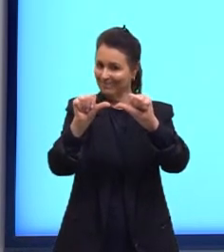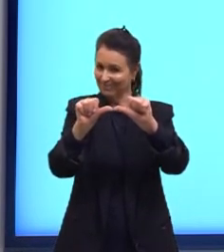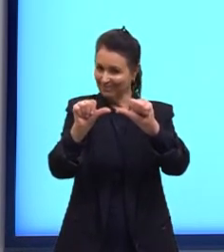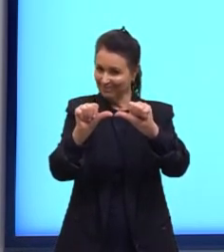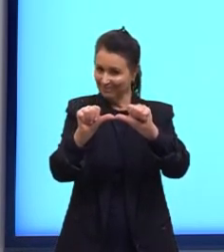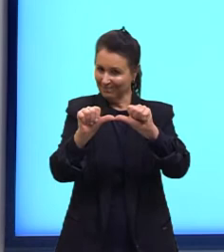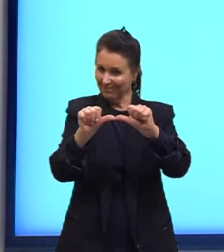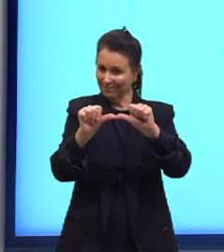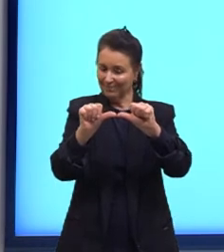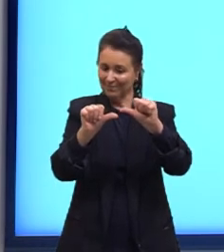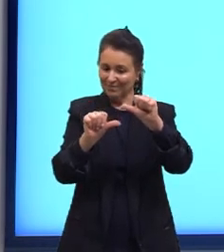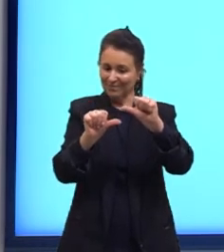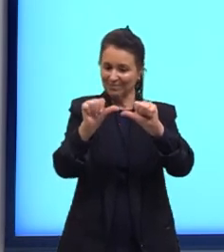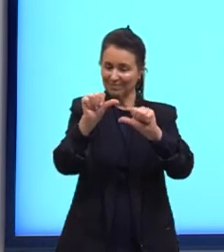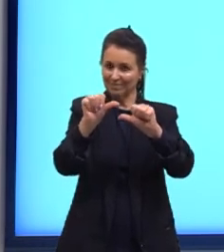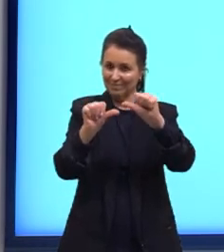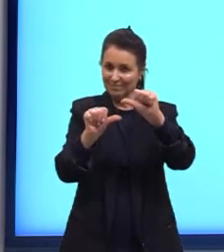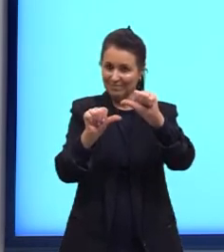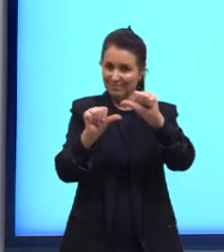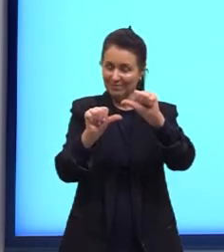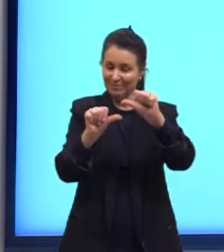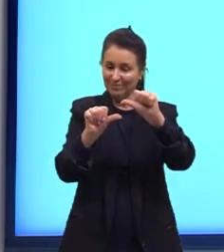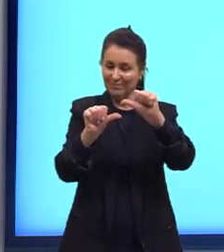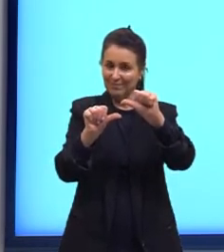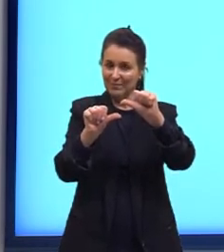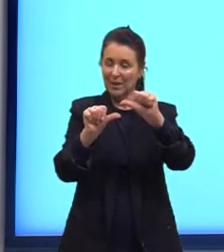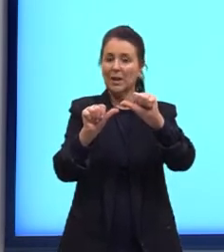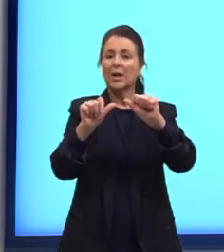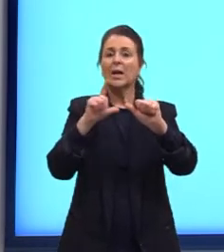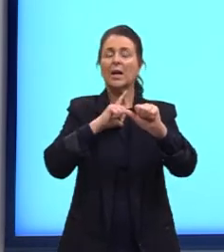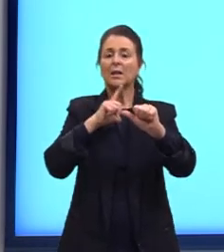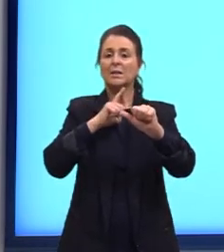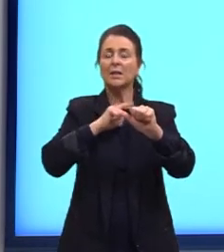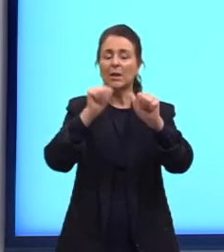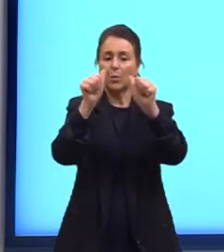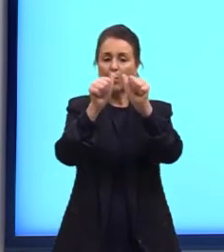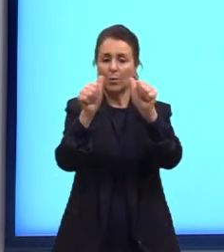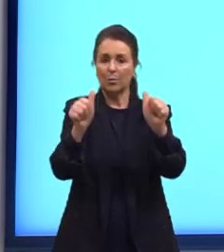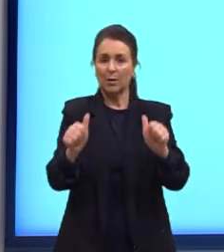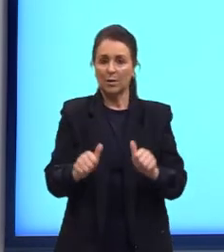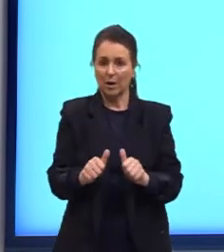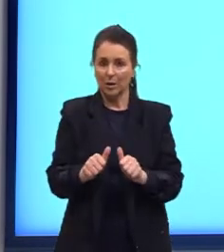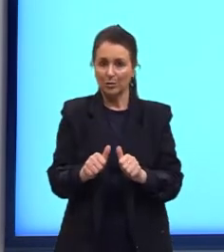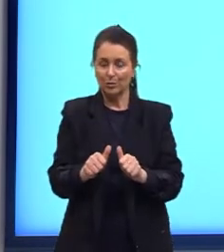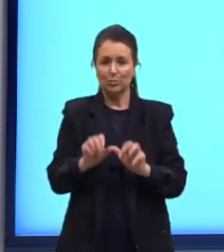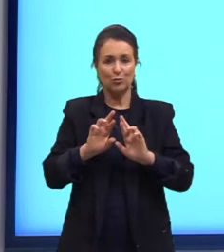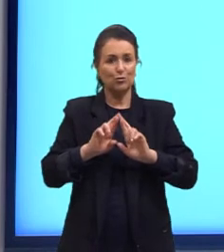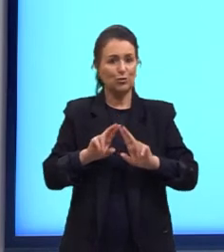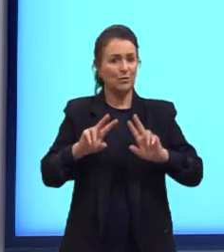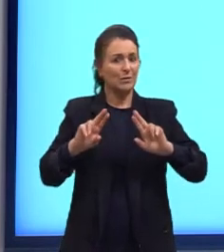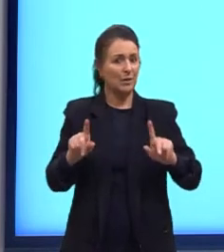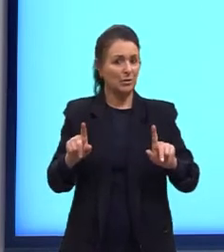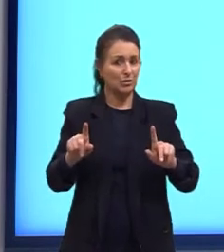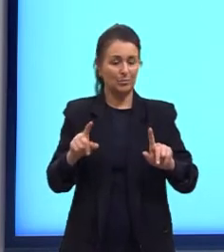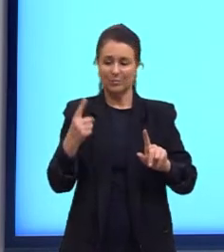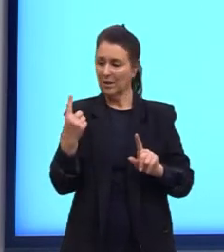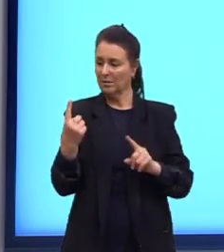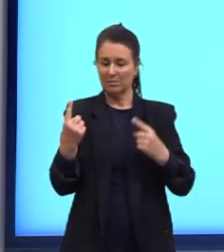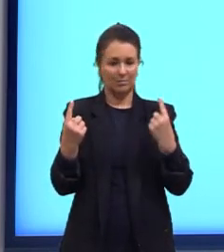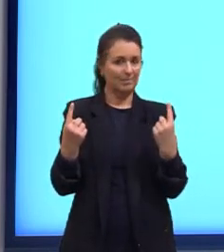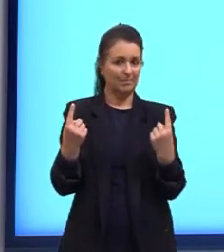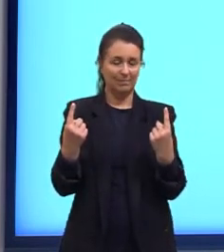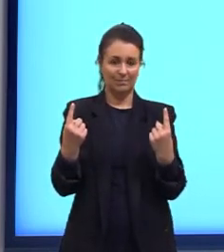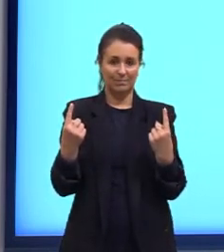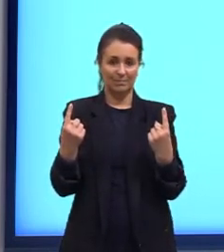nesses dois exemplos, acima, eles possuem uma imagem especular uma da outra. Eles não são